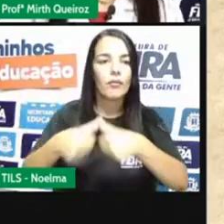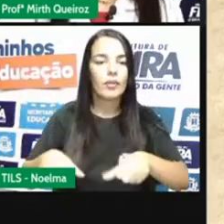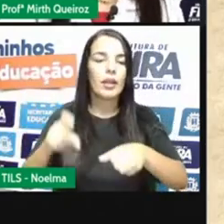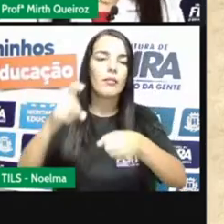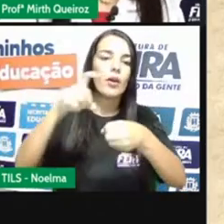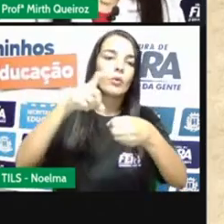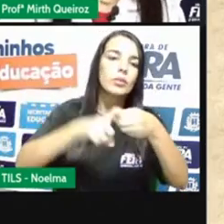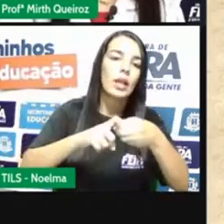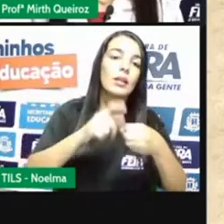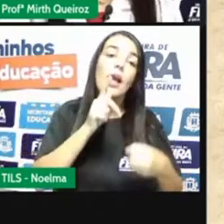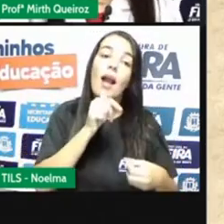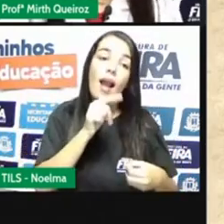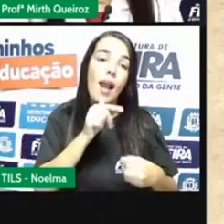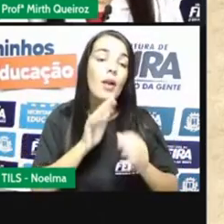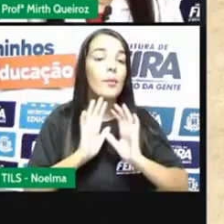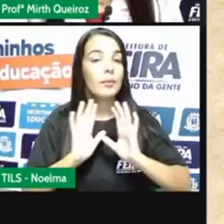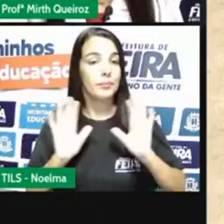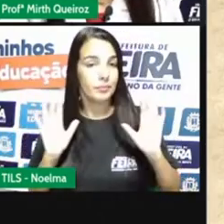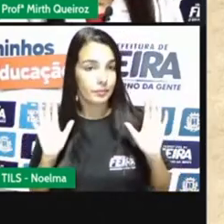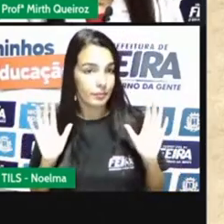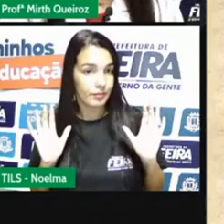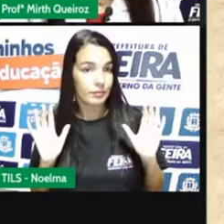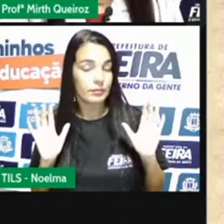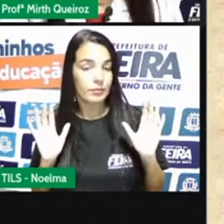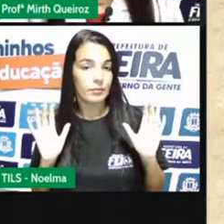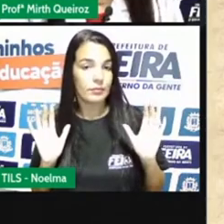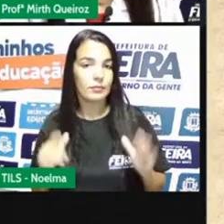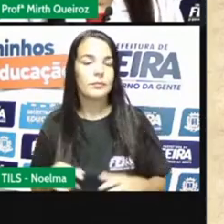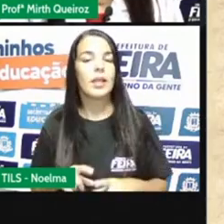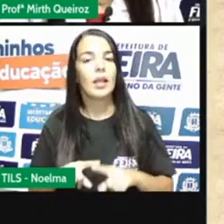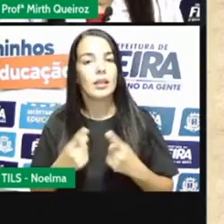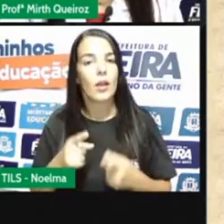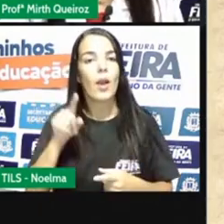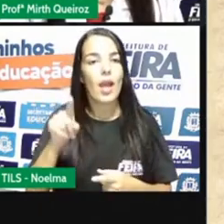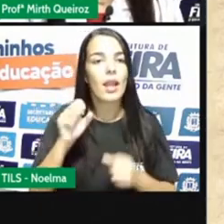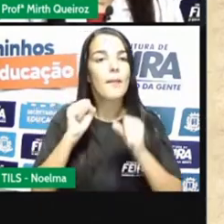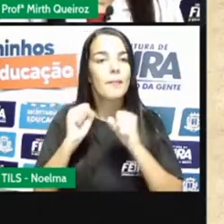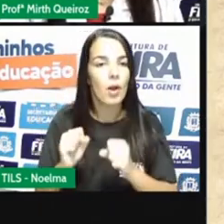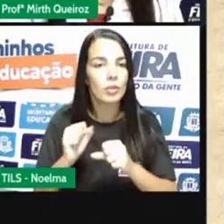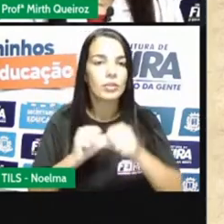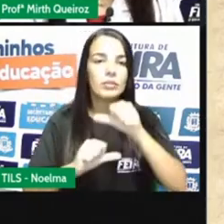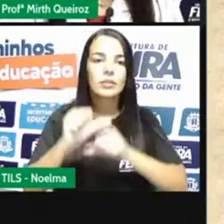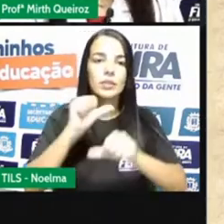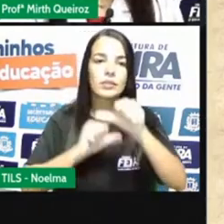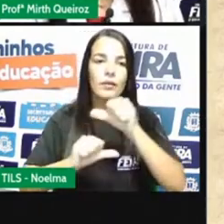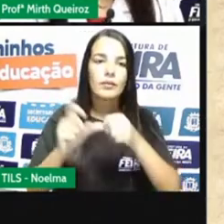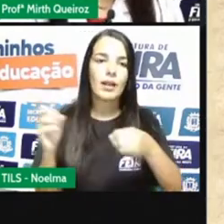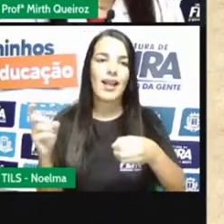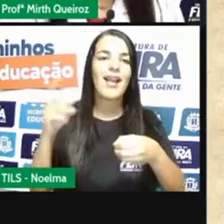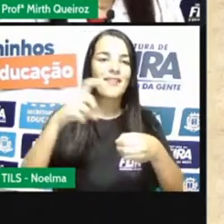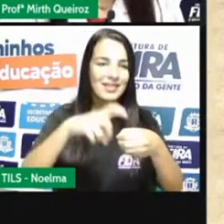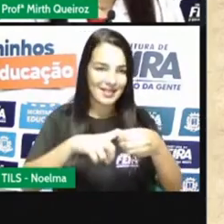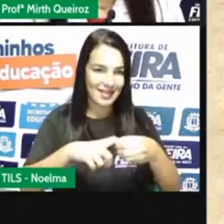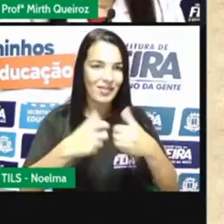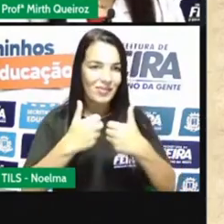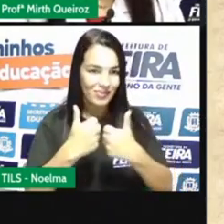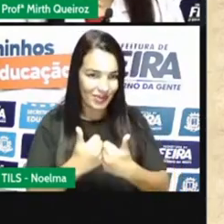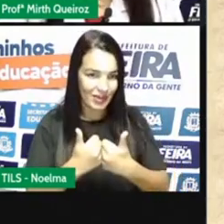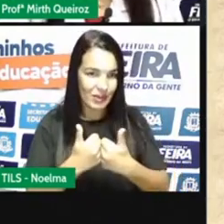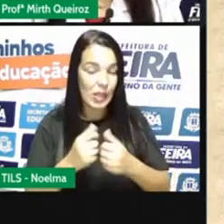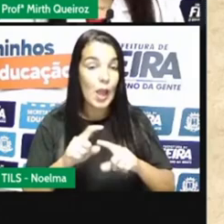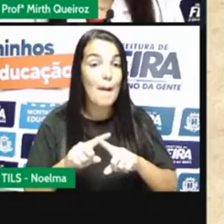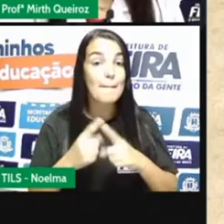substância vai se transformar de novo aí em água no estado líquido. Então, é tipo de transformação reversível.